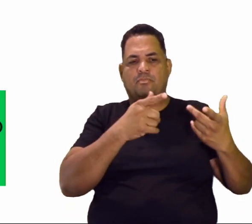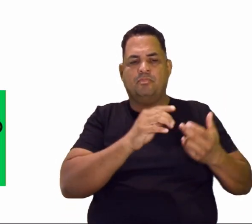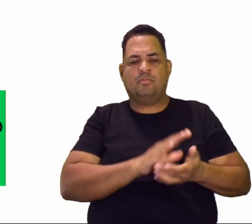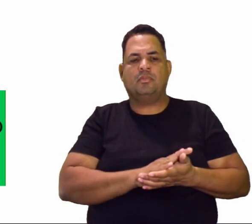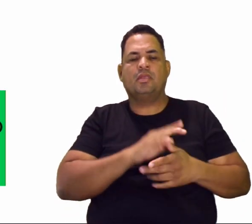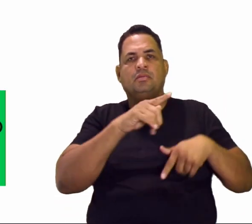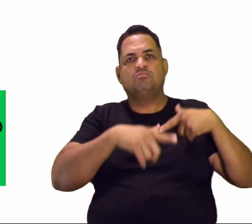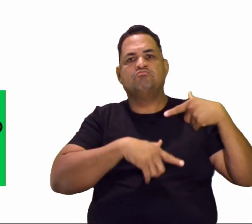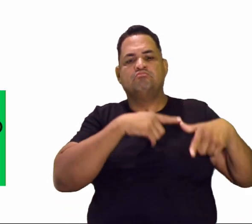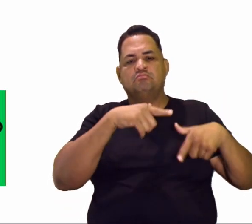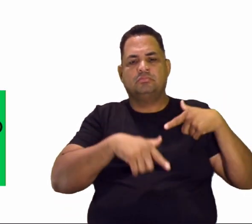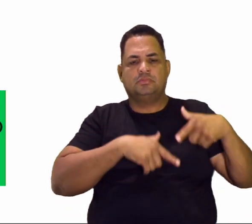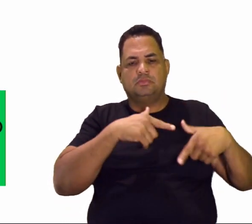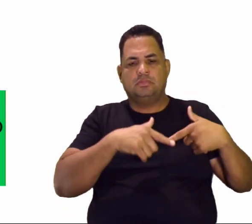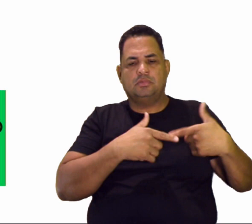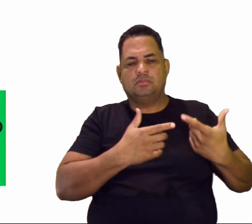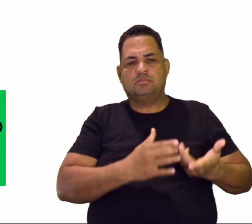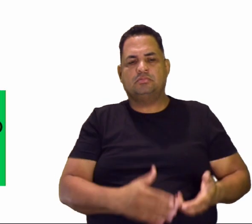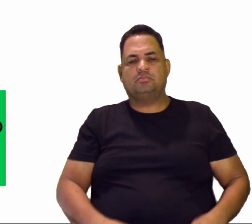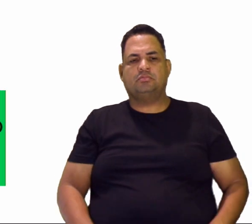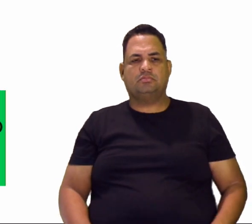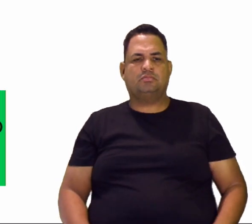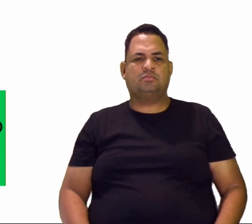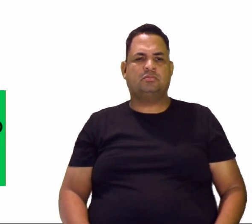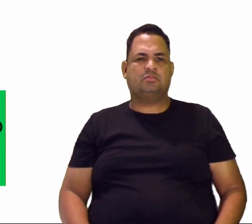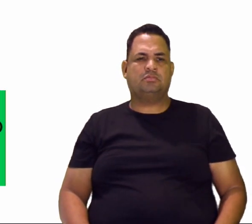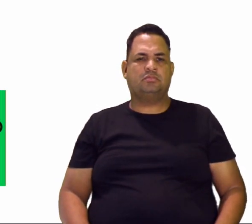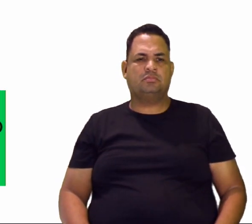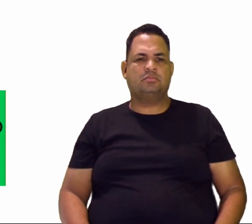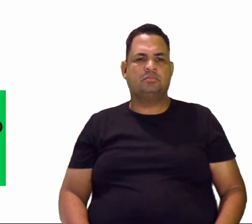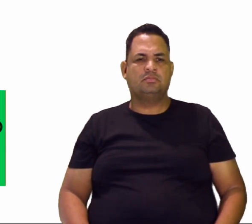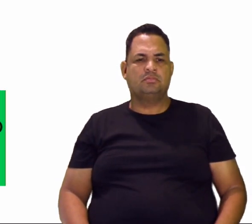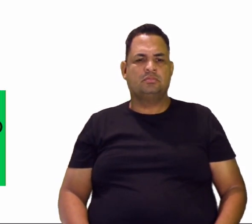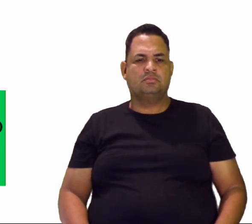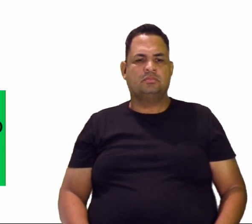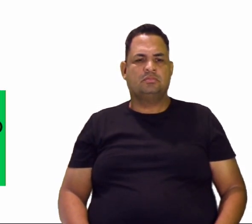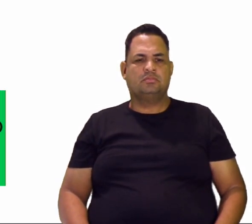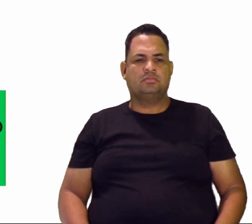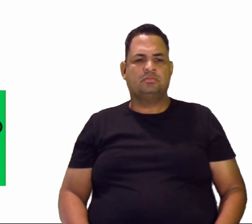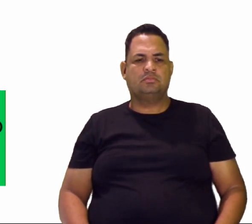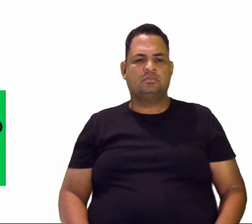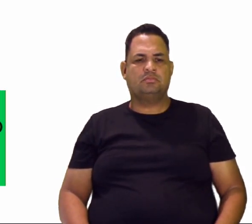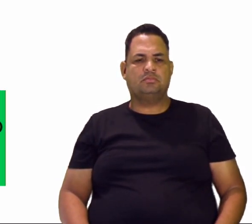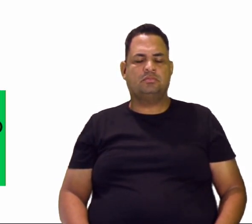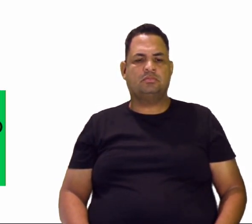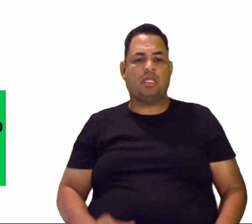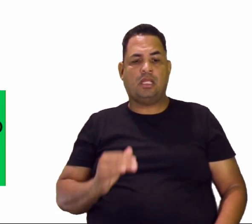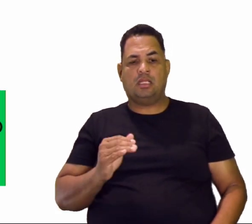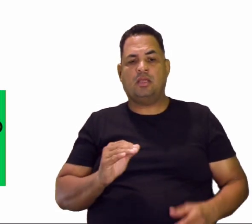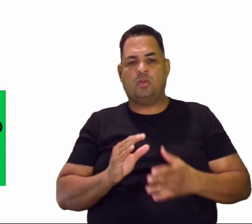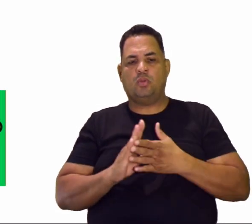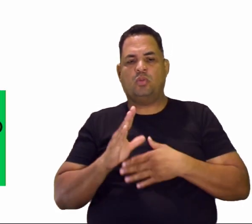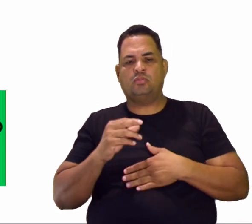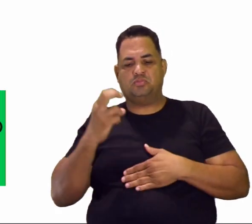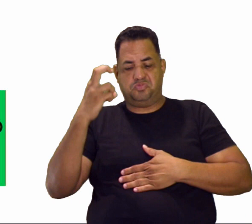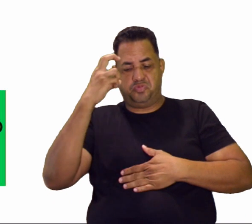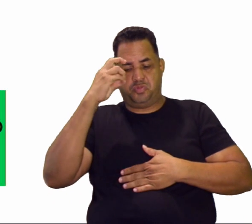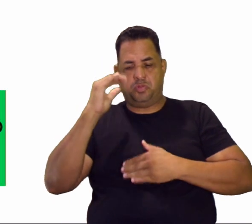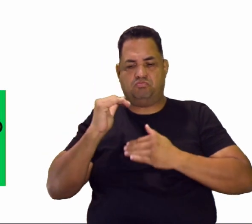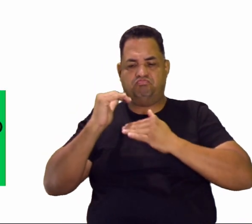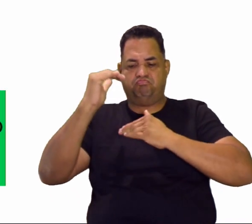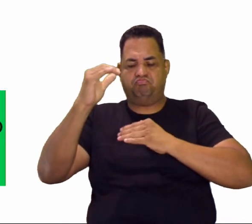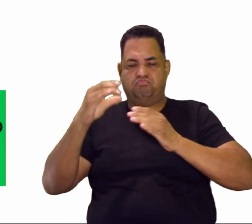A classe trabalhadora. E aqui são... É a cultura da classe dominante, né? Das elites.